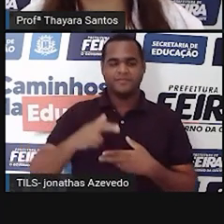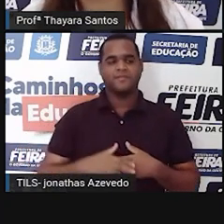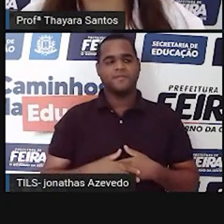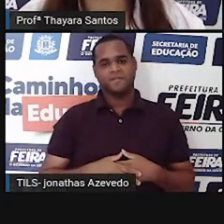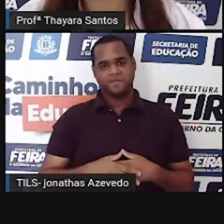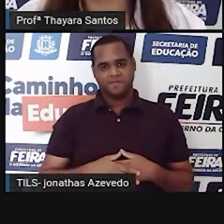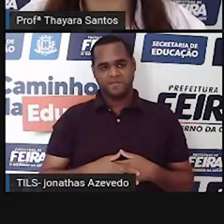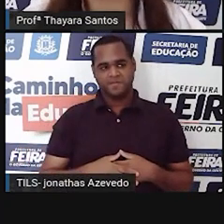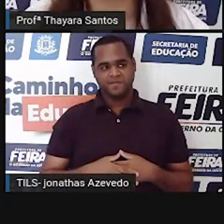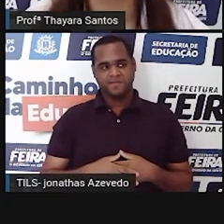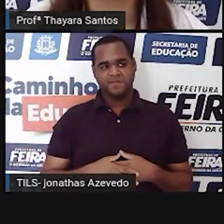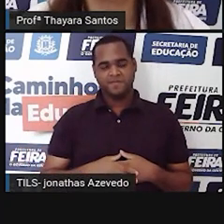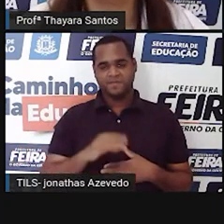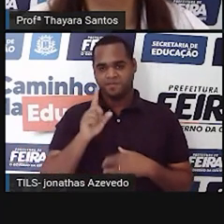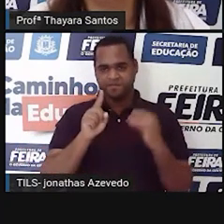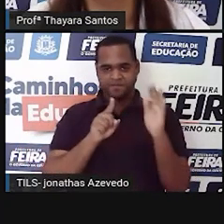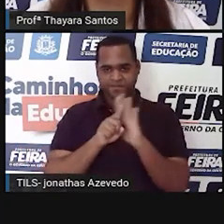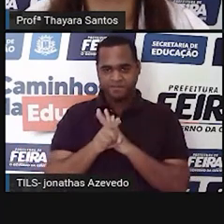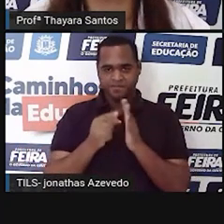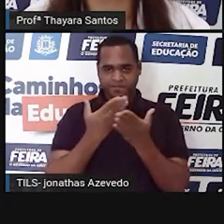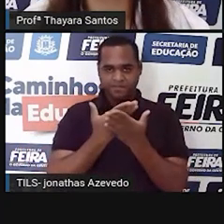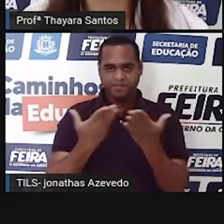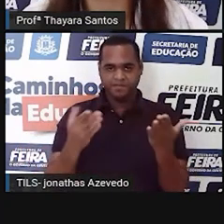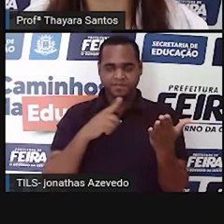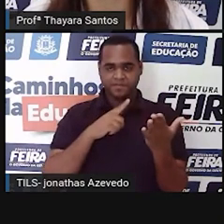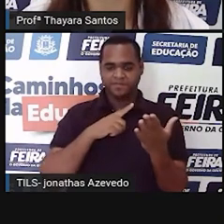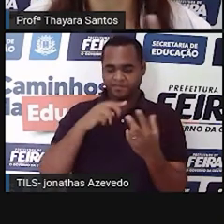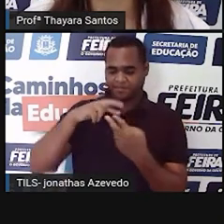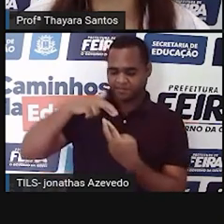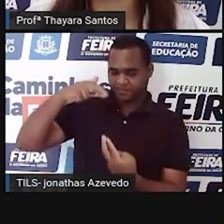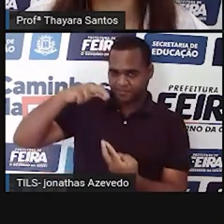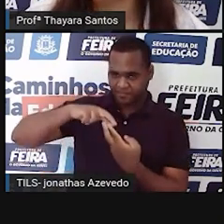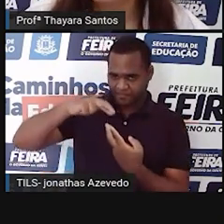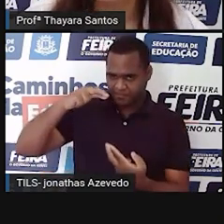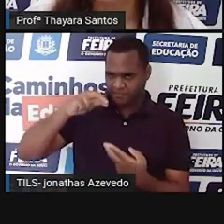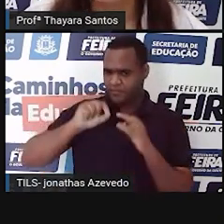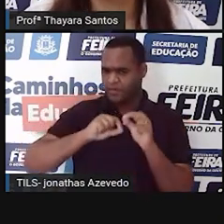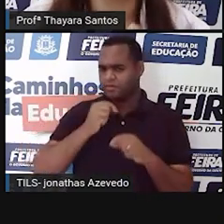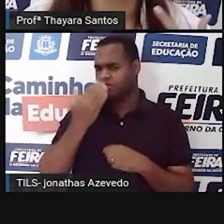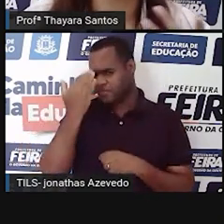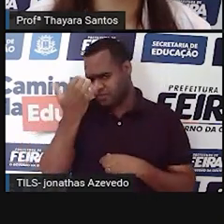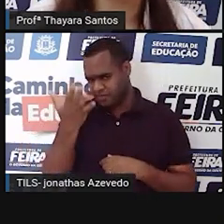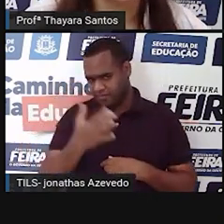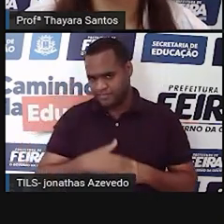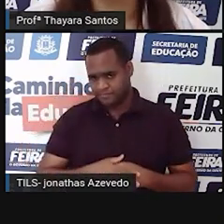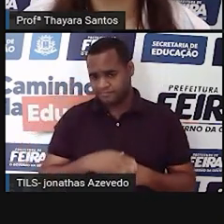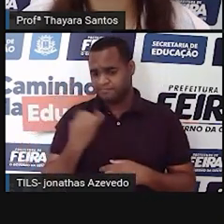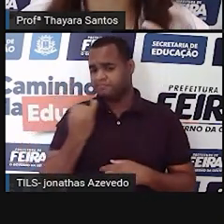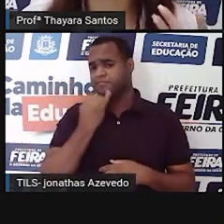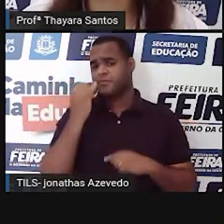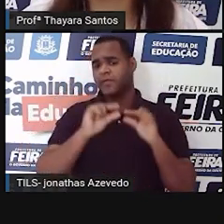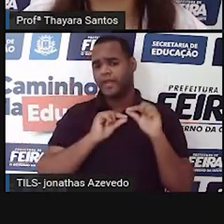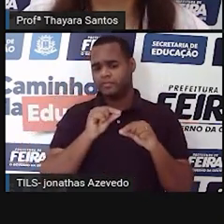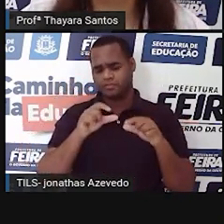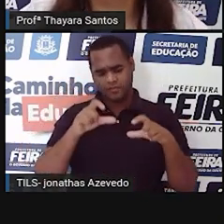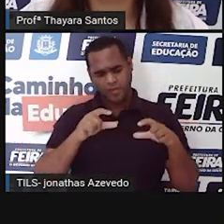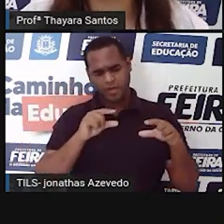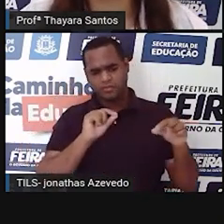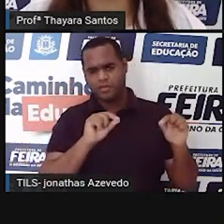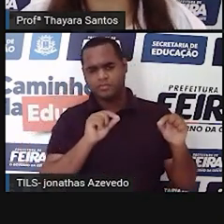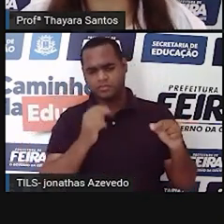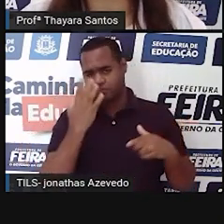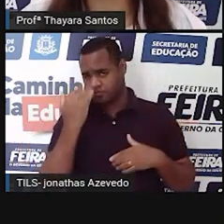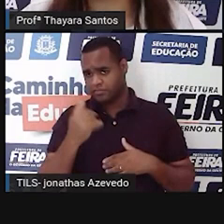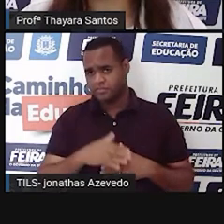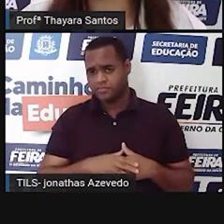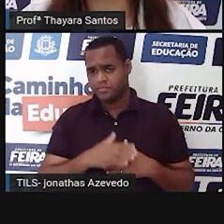agora eu faço uma pergunta para vocês. Vocês sabem o que é material genético? Qual a importância dele? Onde é que ele está localizado?